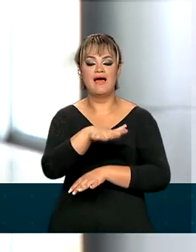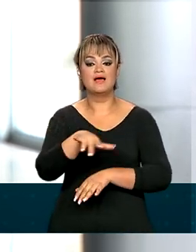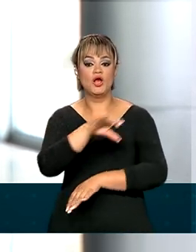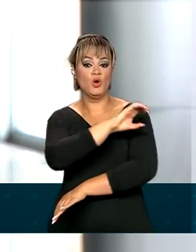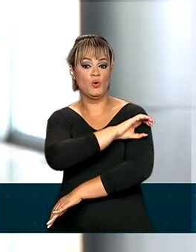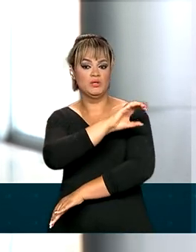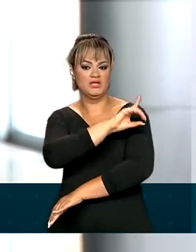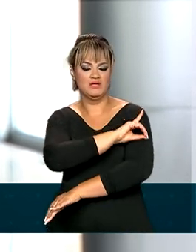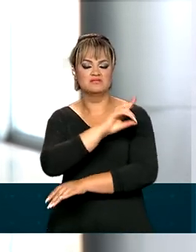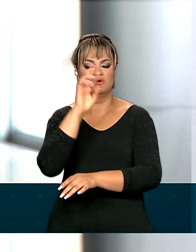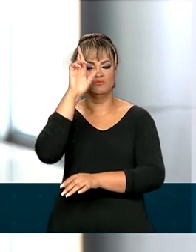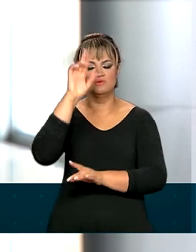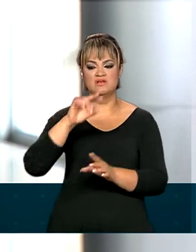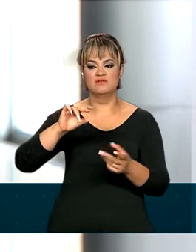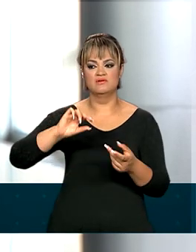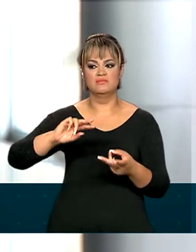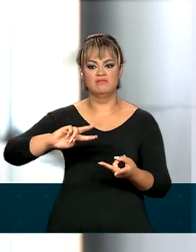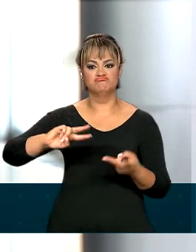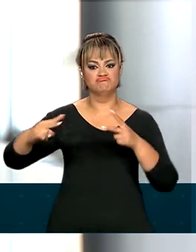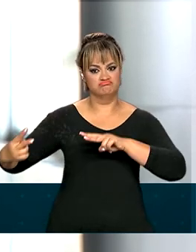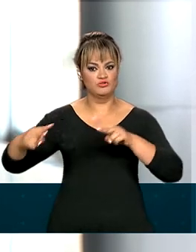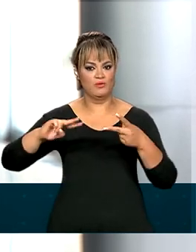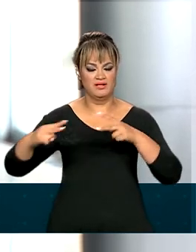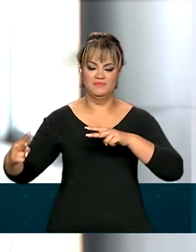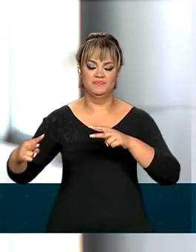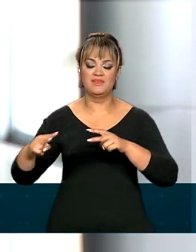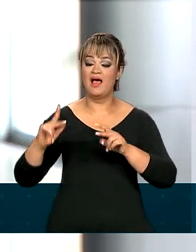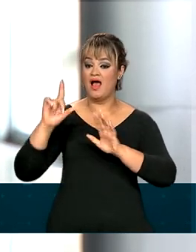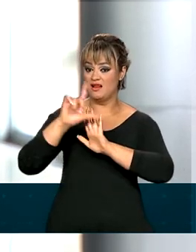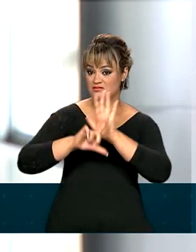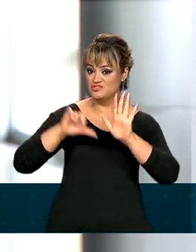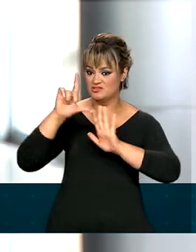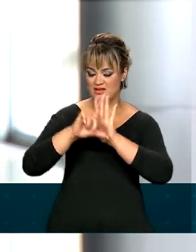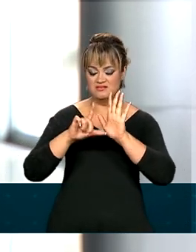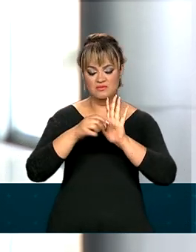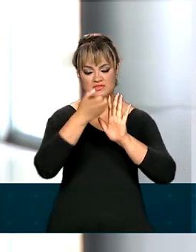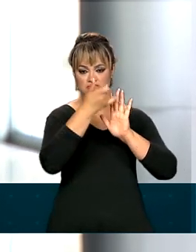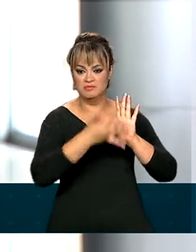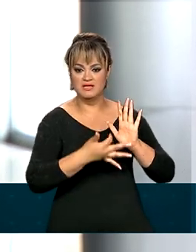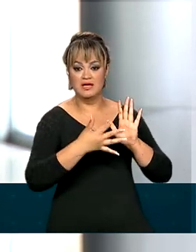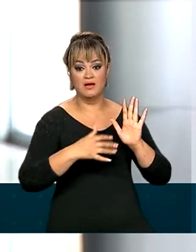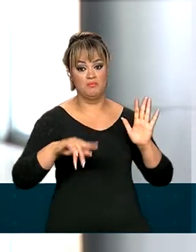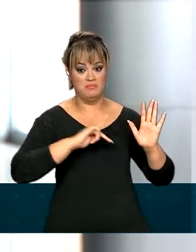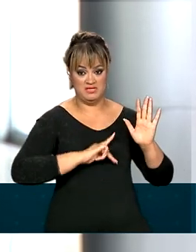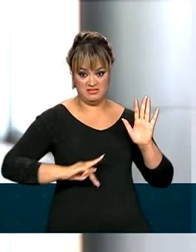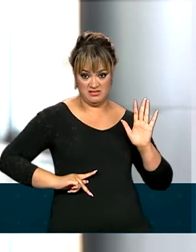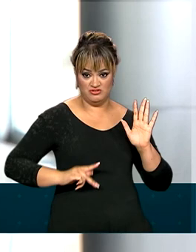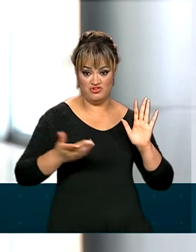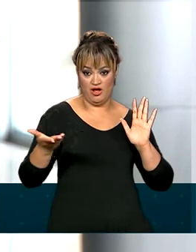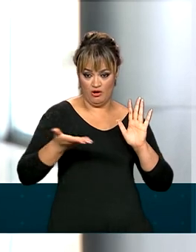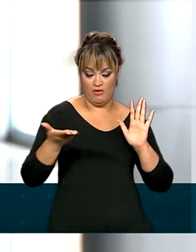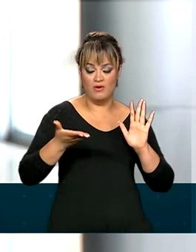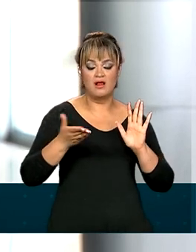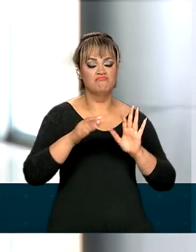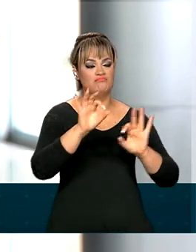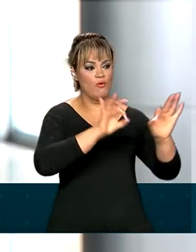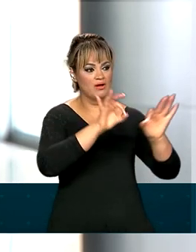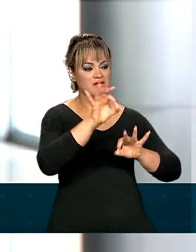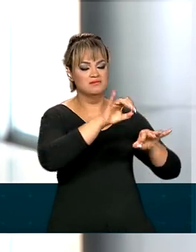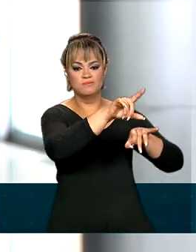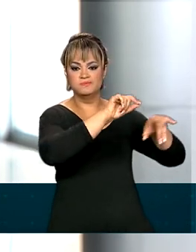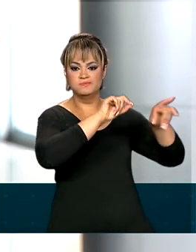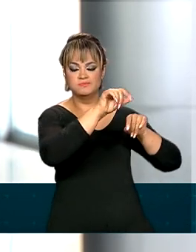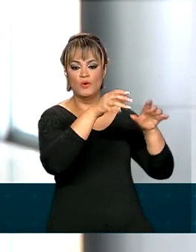da transição governamental. A legislação dá ao presidente eleito o direito de formar uma equipe de